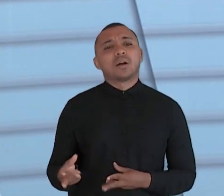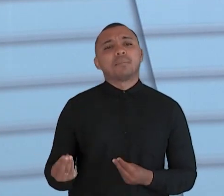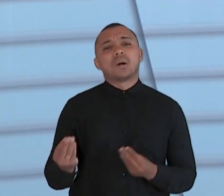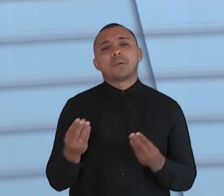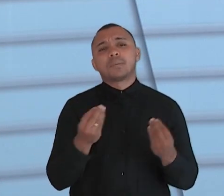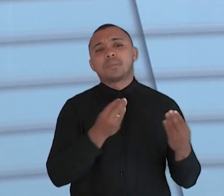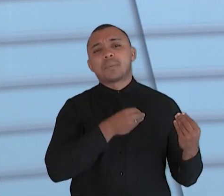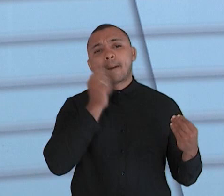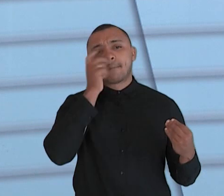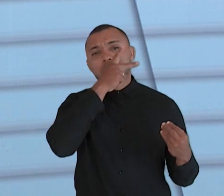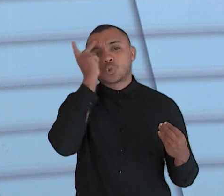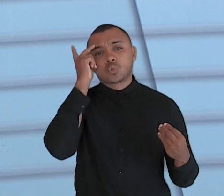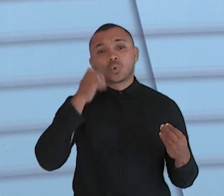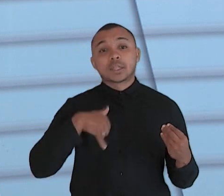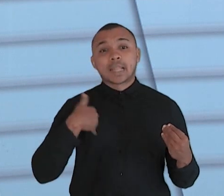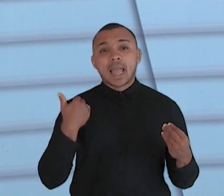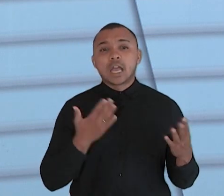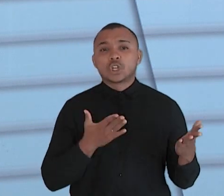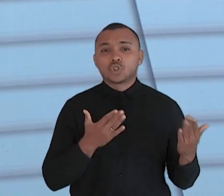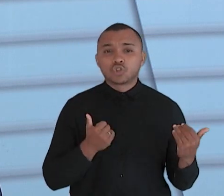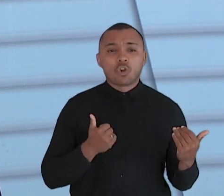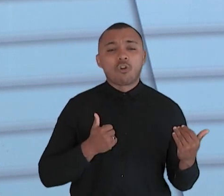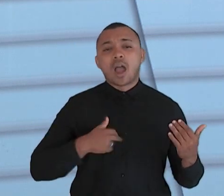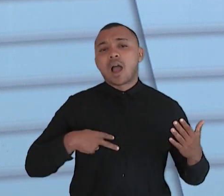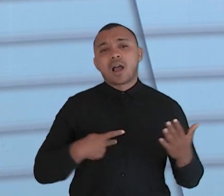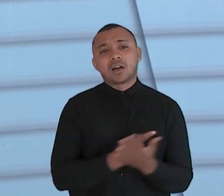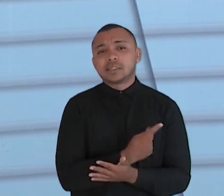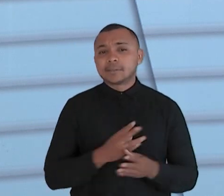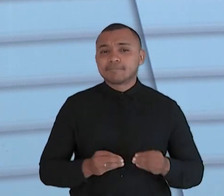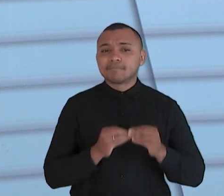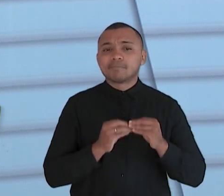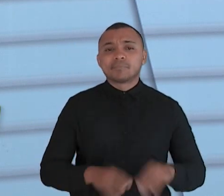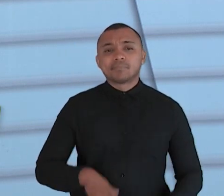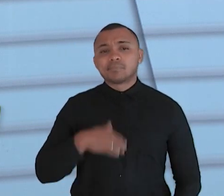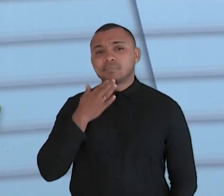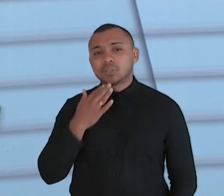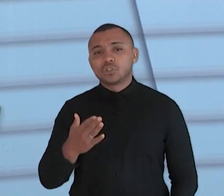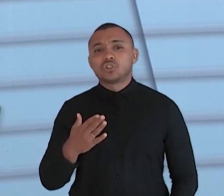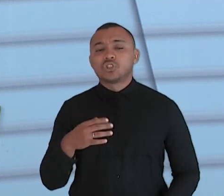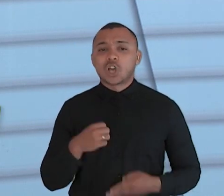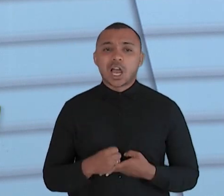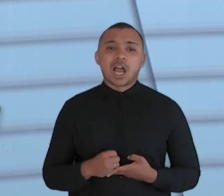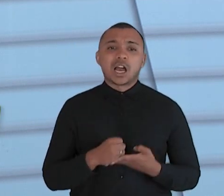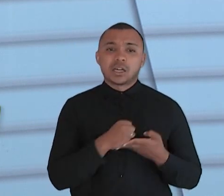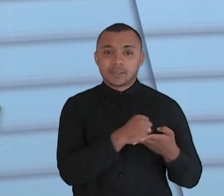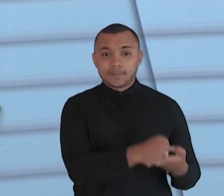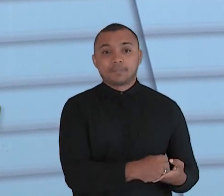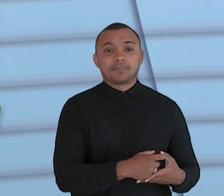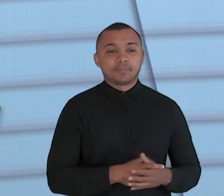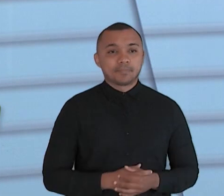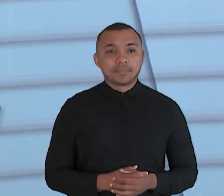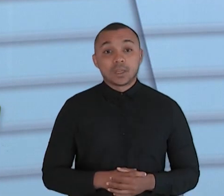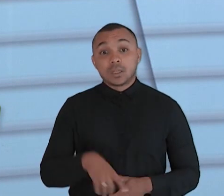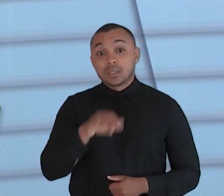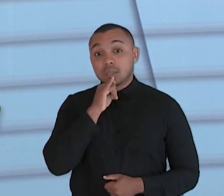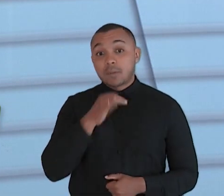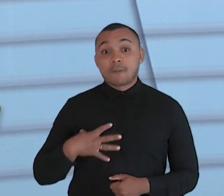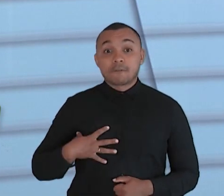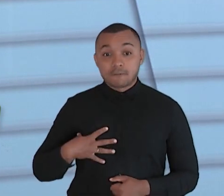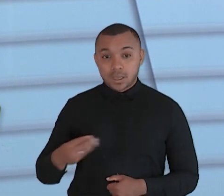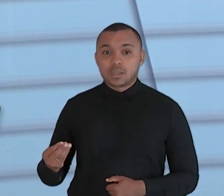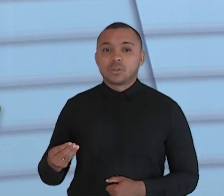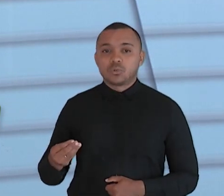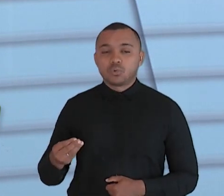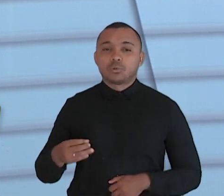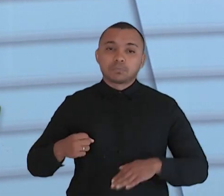quantos jovens, mães destruídas chegavam lá pedindo aquela ajuda. Então, para internar o seu filho e tirar o filho das